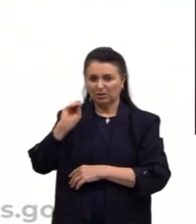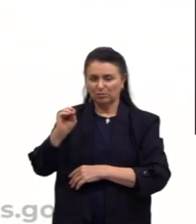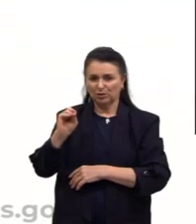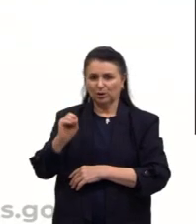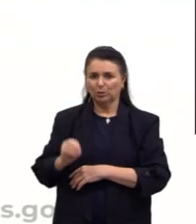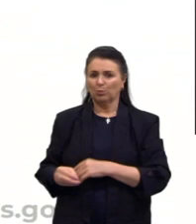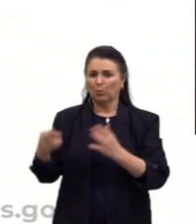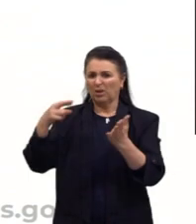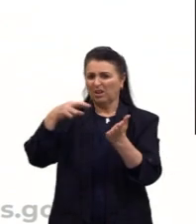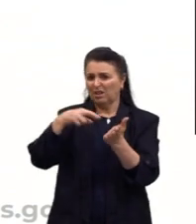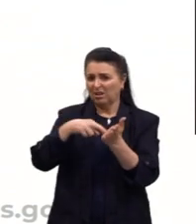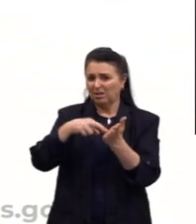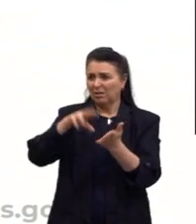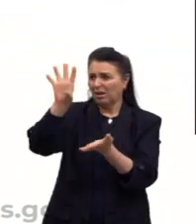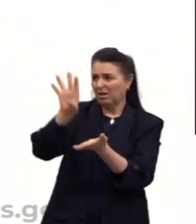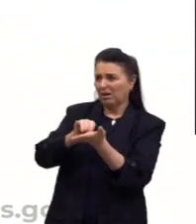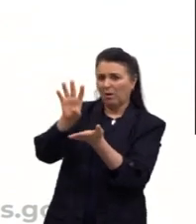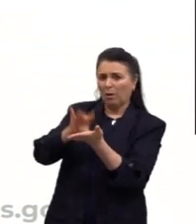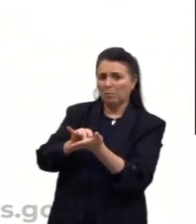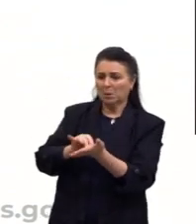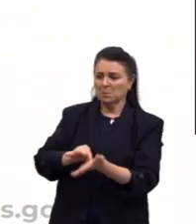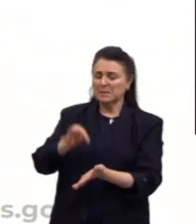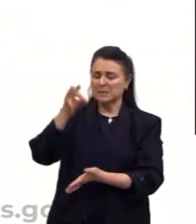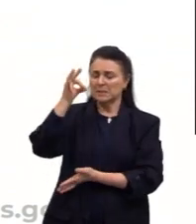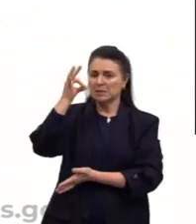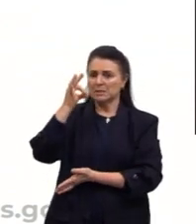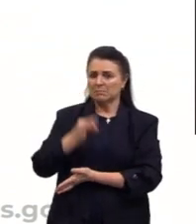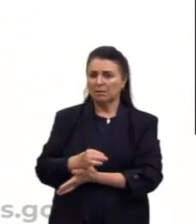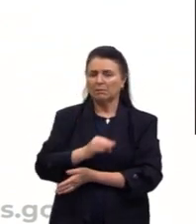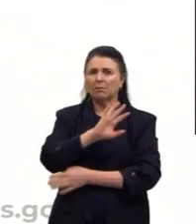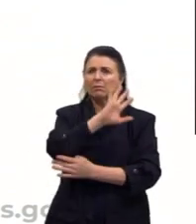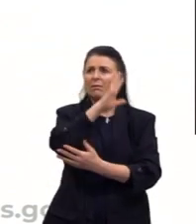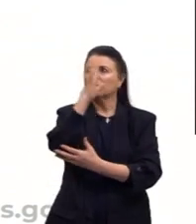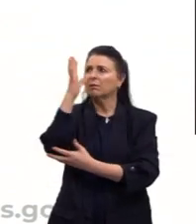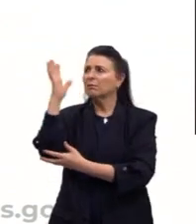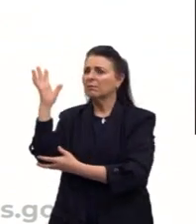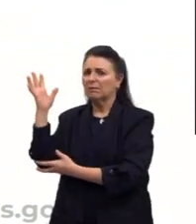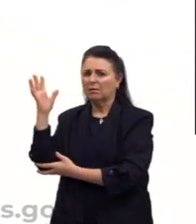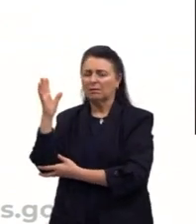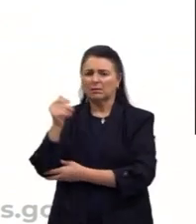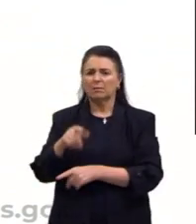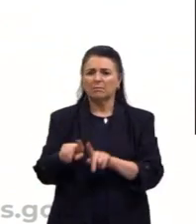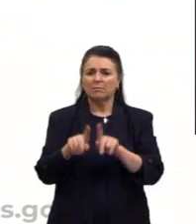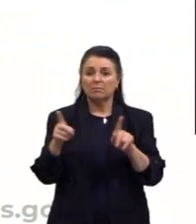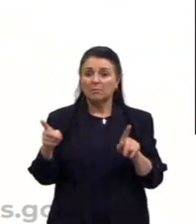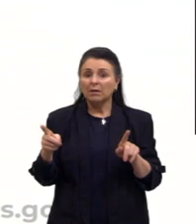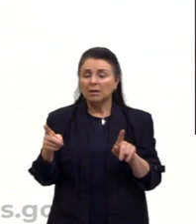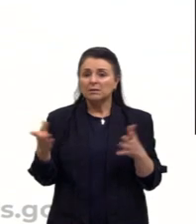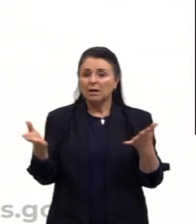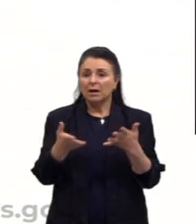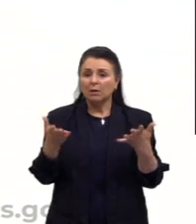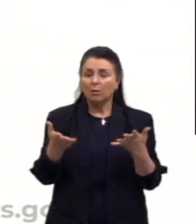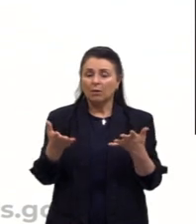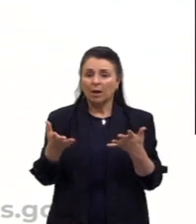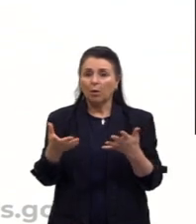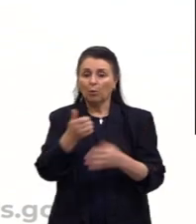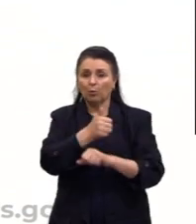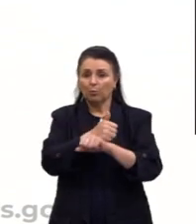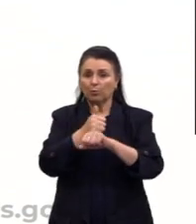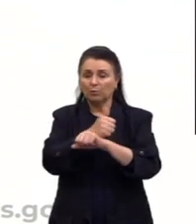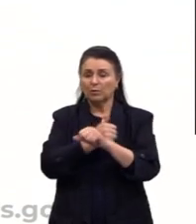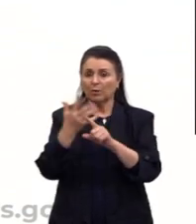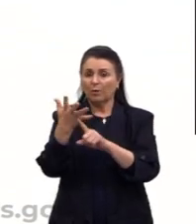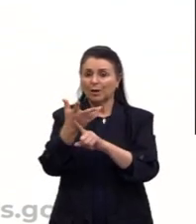não é mais aquela cópia fiel da natureza ou do real, mas, enfim, agora o artista começa a